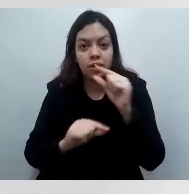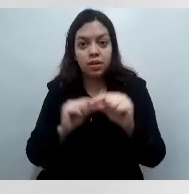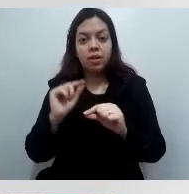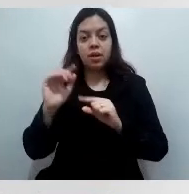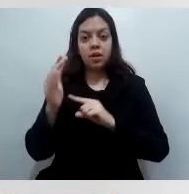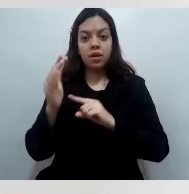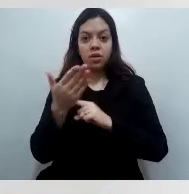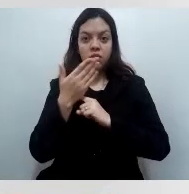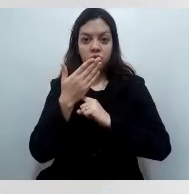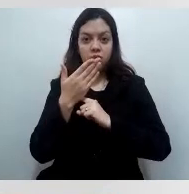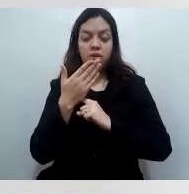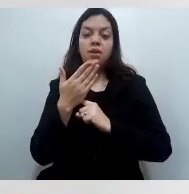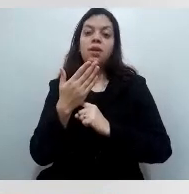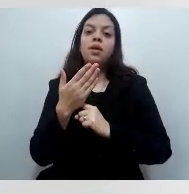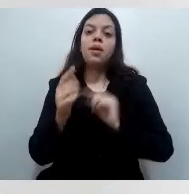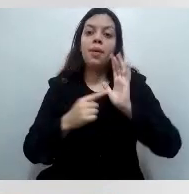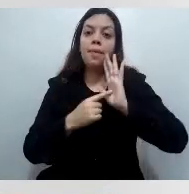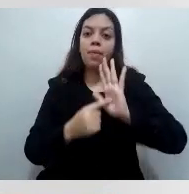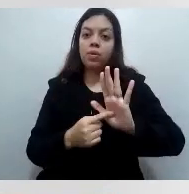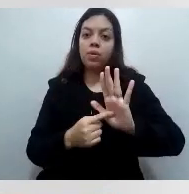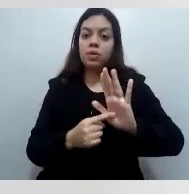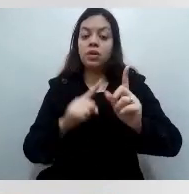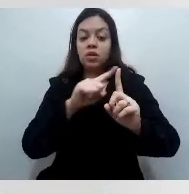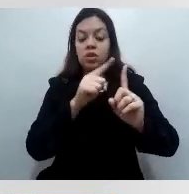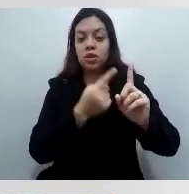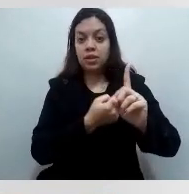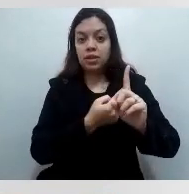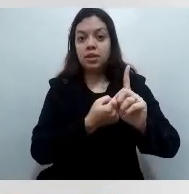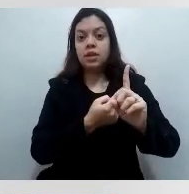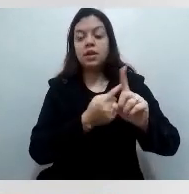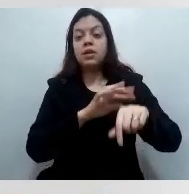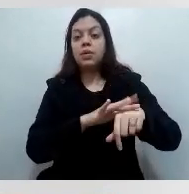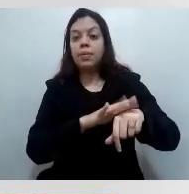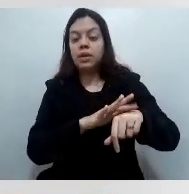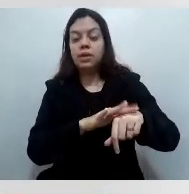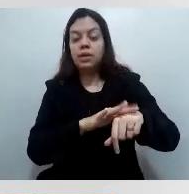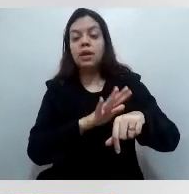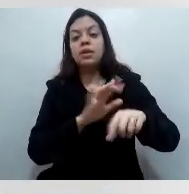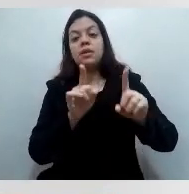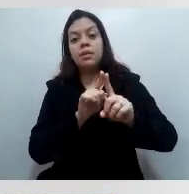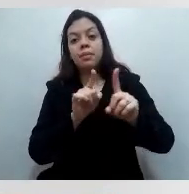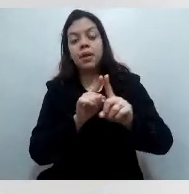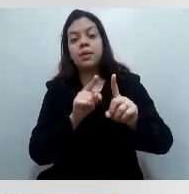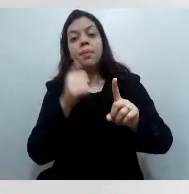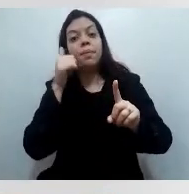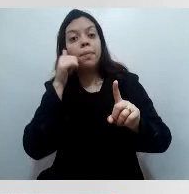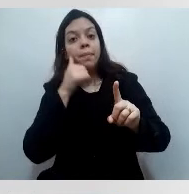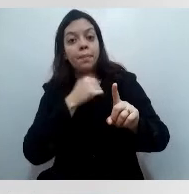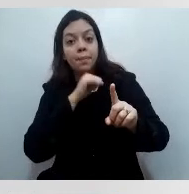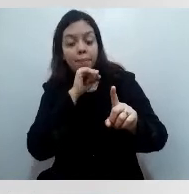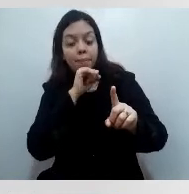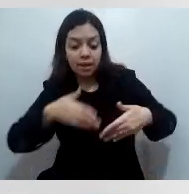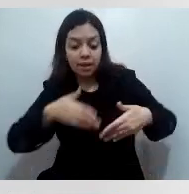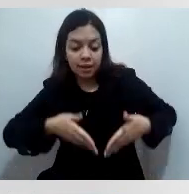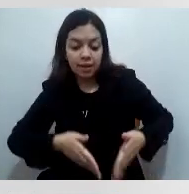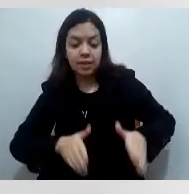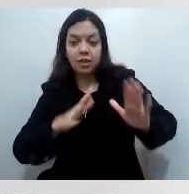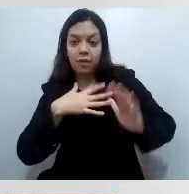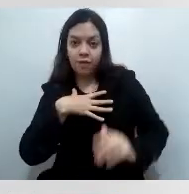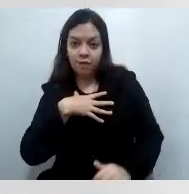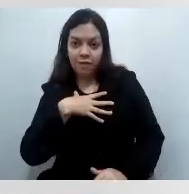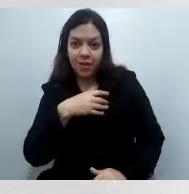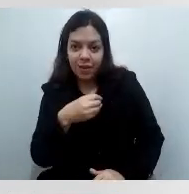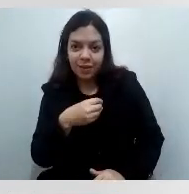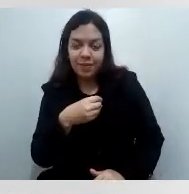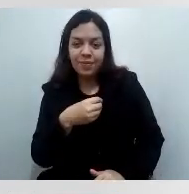demonstrar a essa gestante, a qualquer gestante, a todas as gestantes, da importância, da eficácia da vacina para